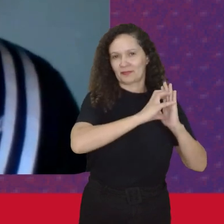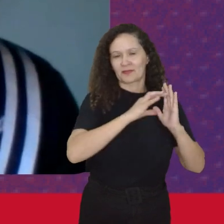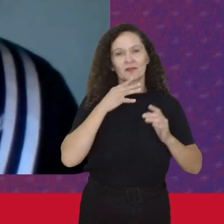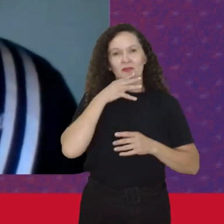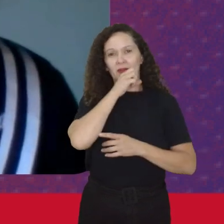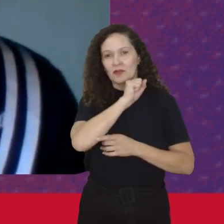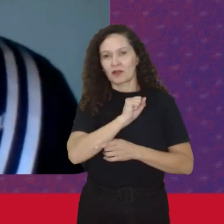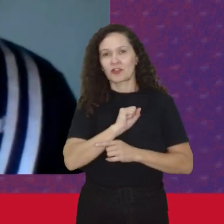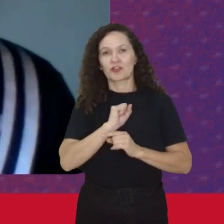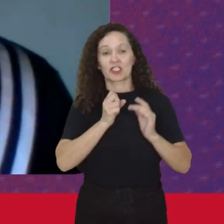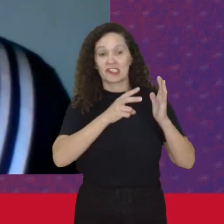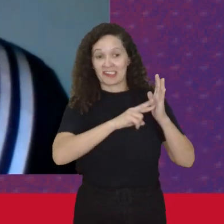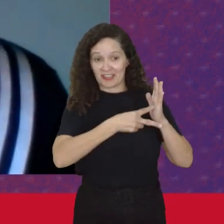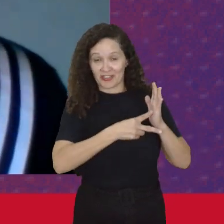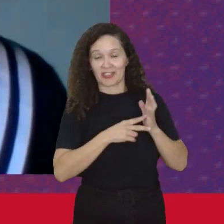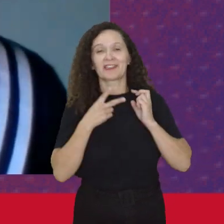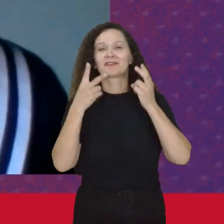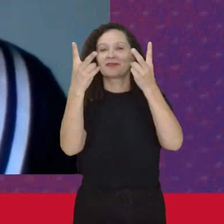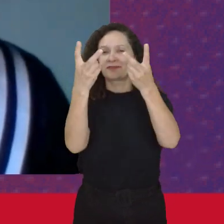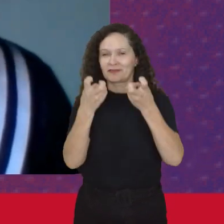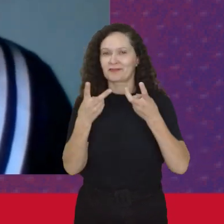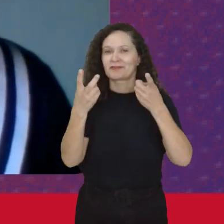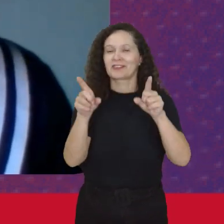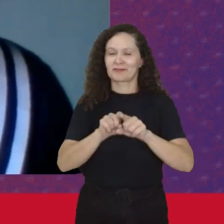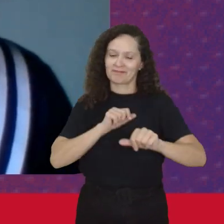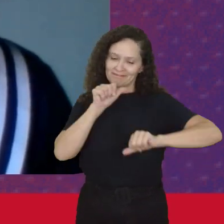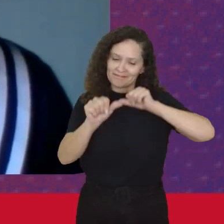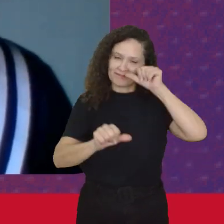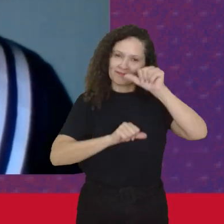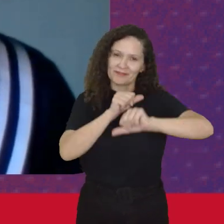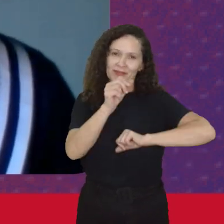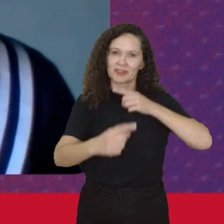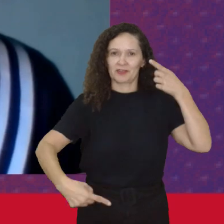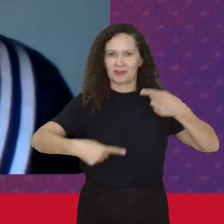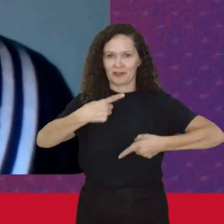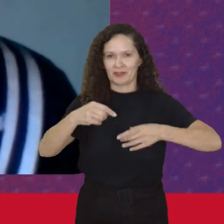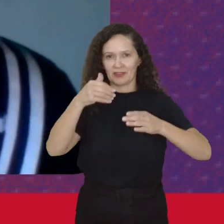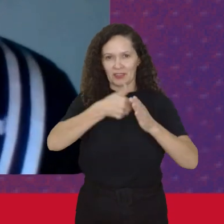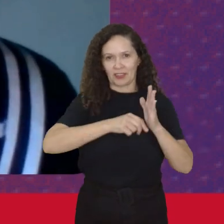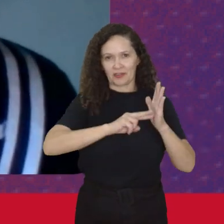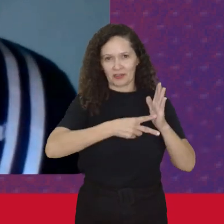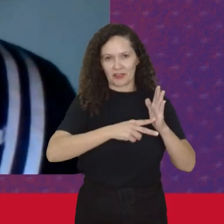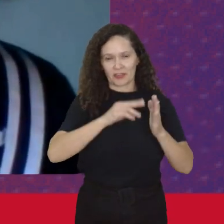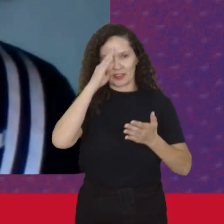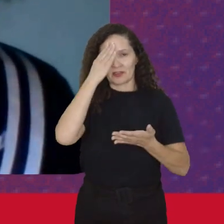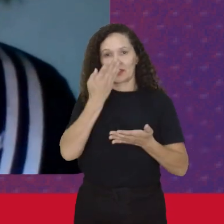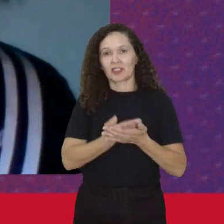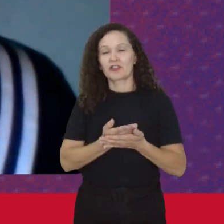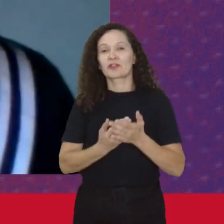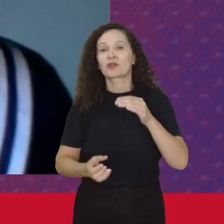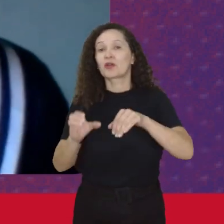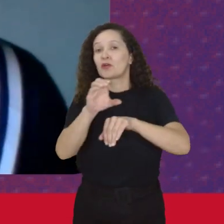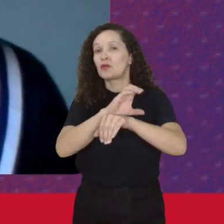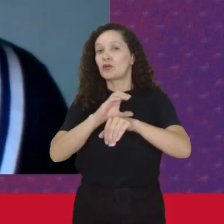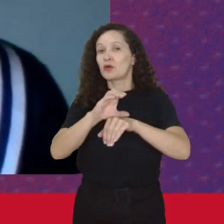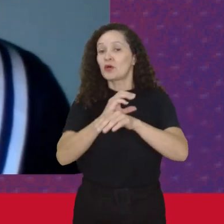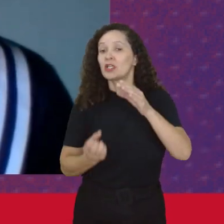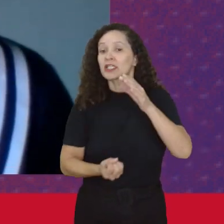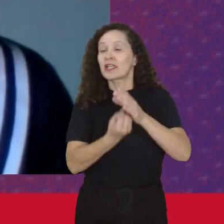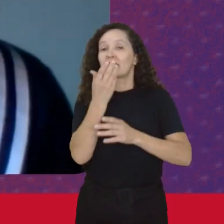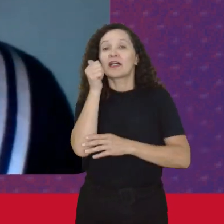nos sindicatos A gente vê A mudança Do debate Em muitos sindicatos Acho que o que é A constituição Do debate